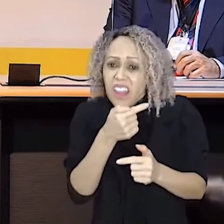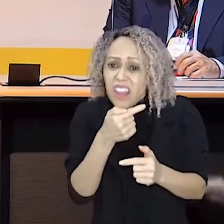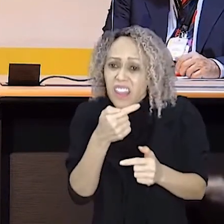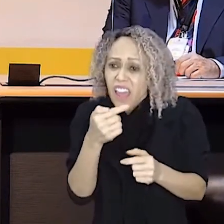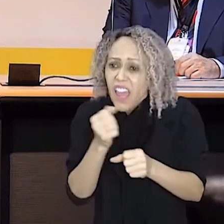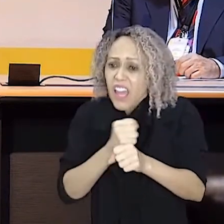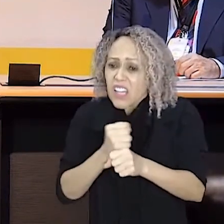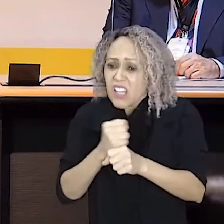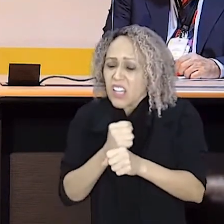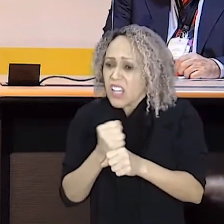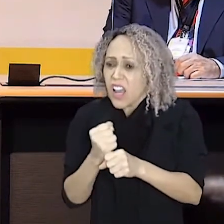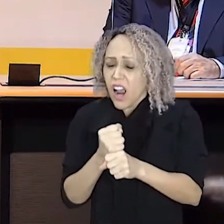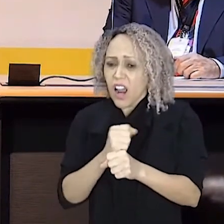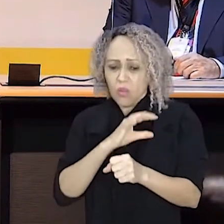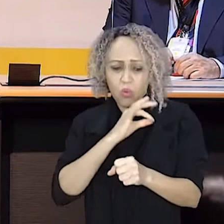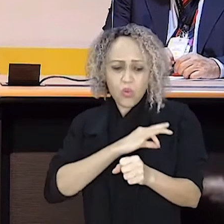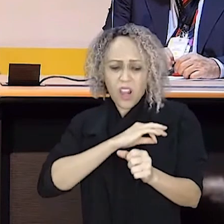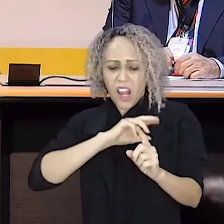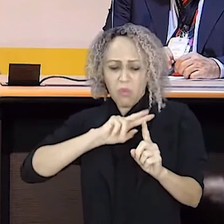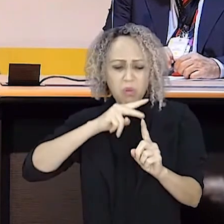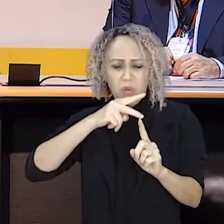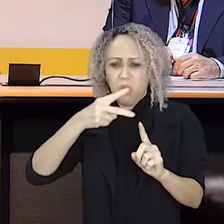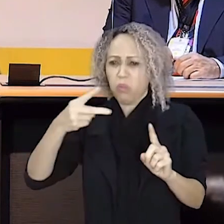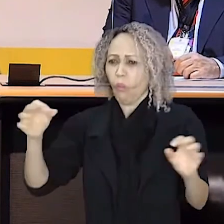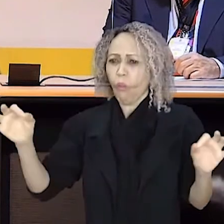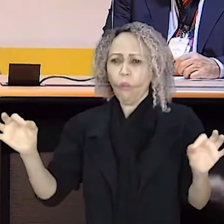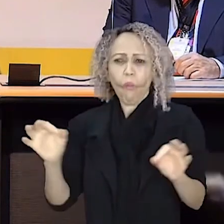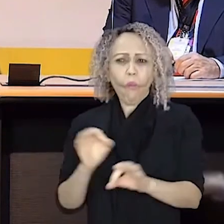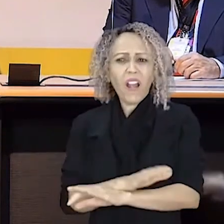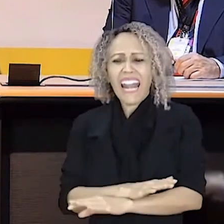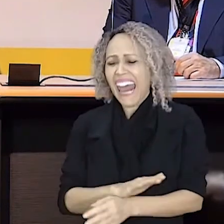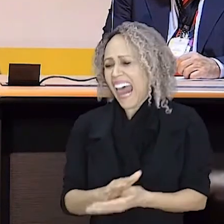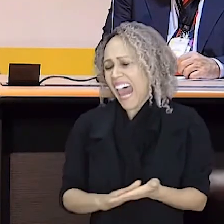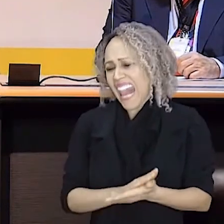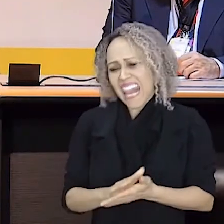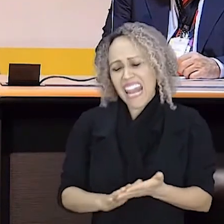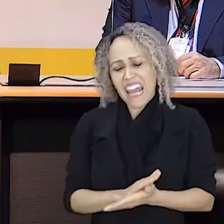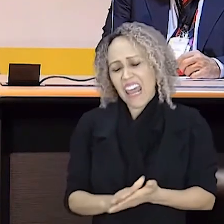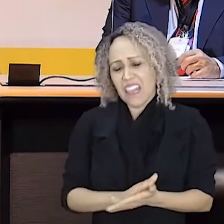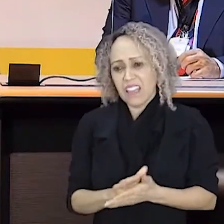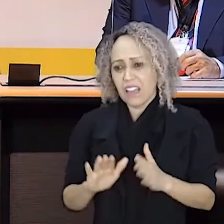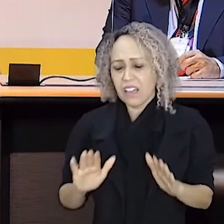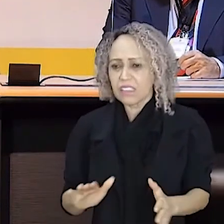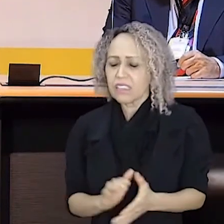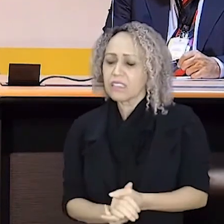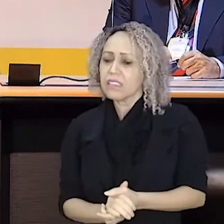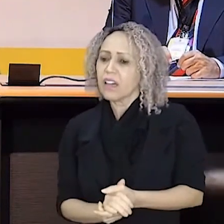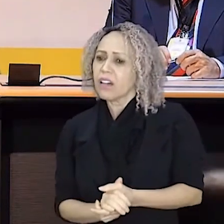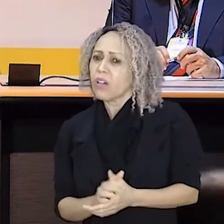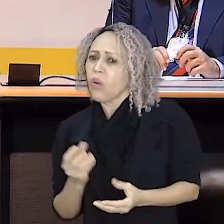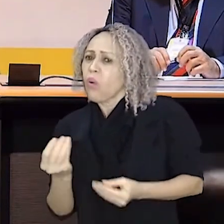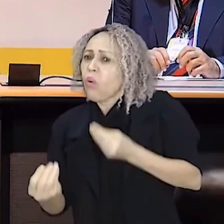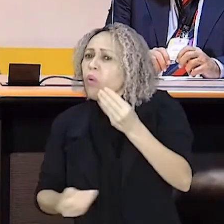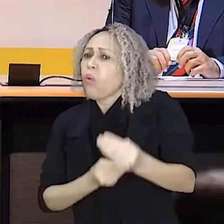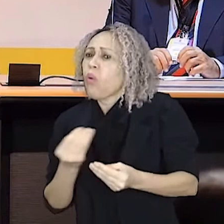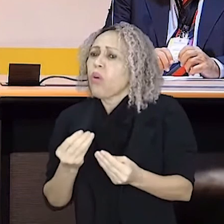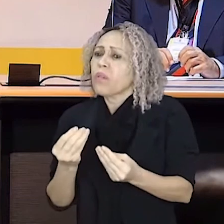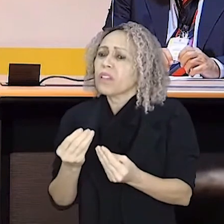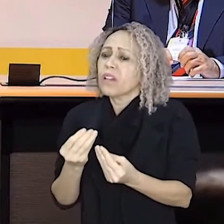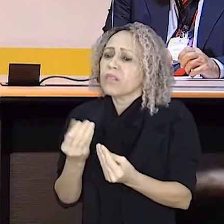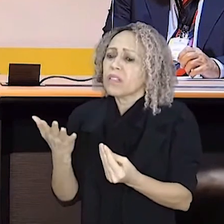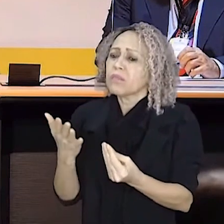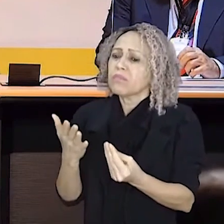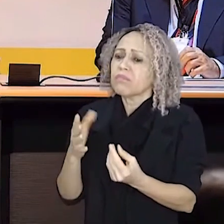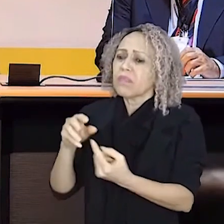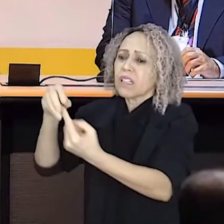inclusive para os cargos de confiança, para você trazer profissionais qualificados para funções relevantes. Está muito difícil vir morar em Brasília